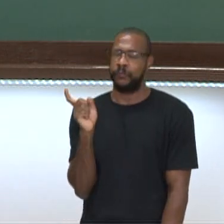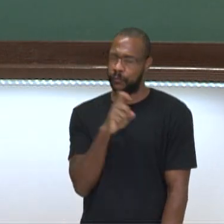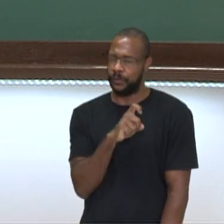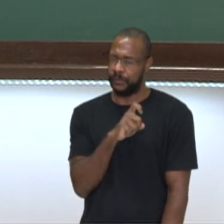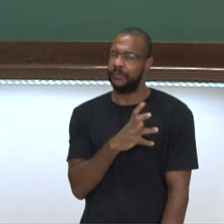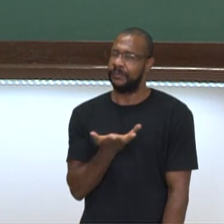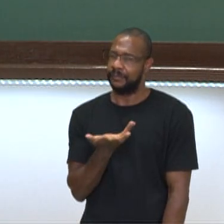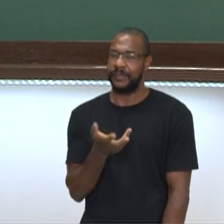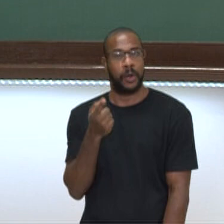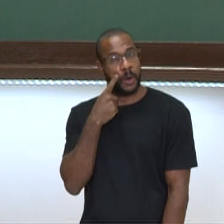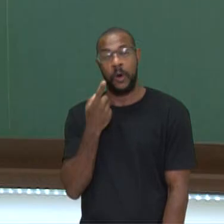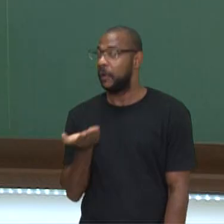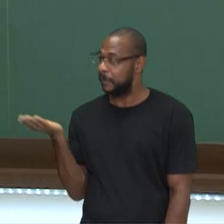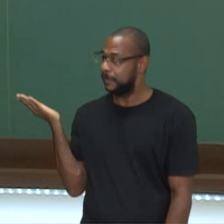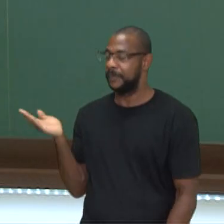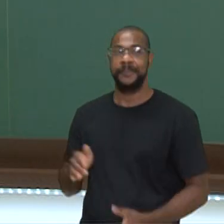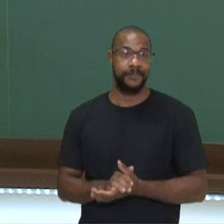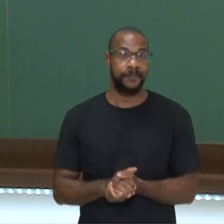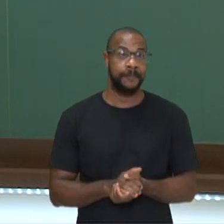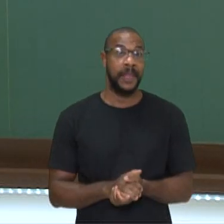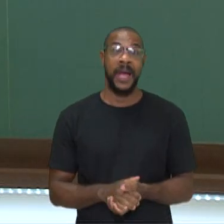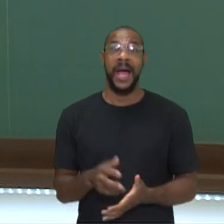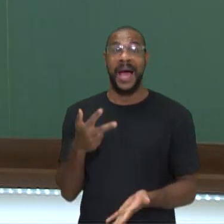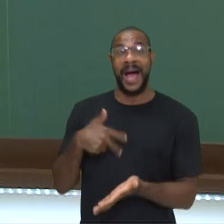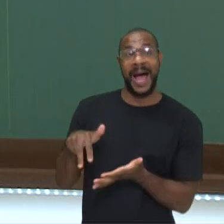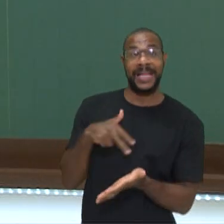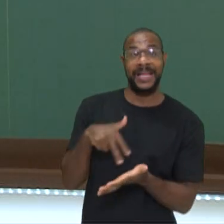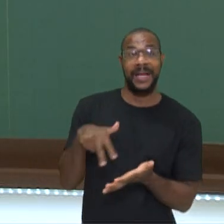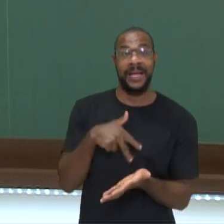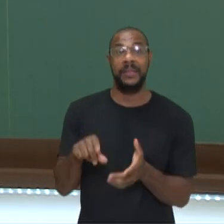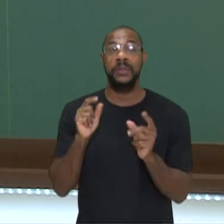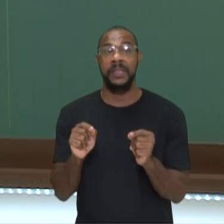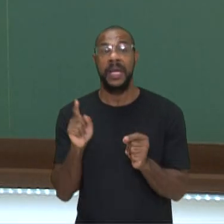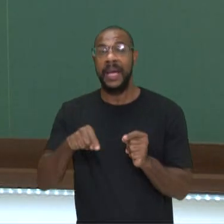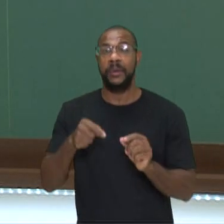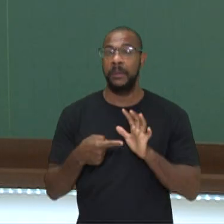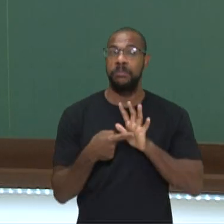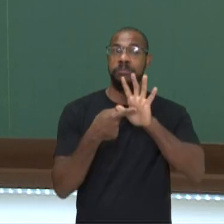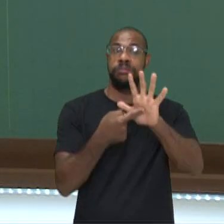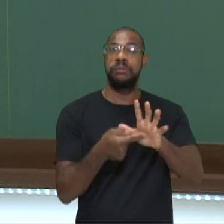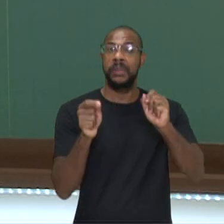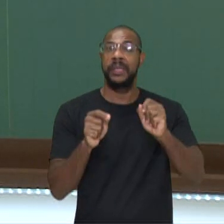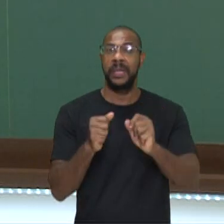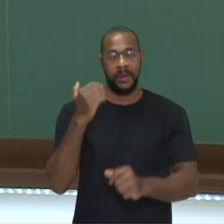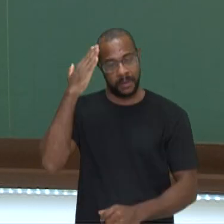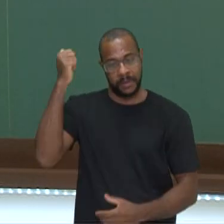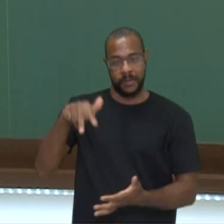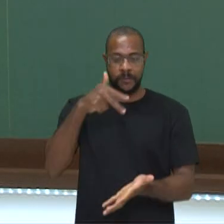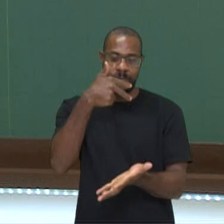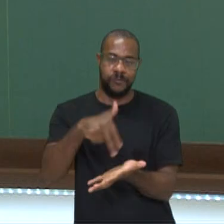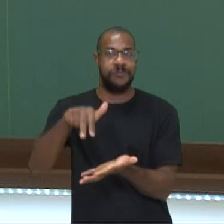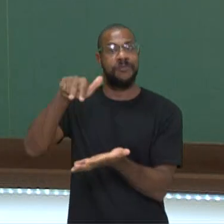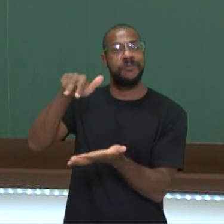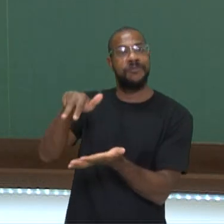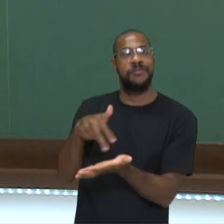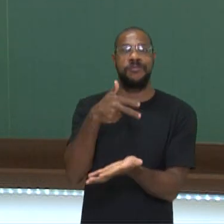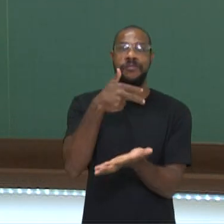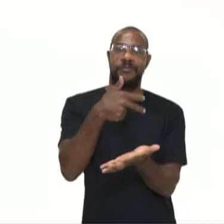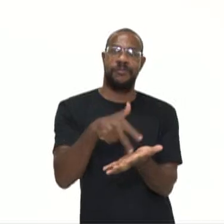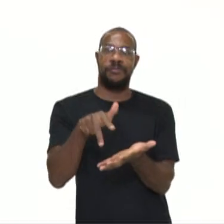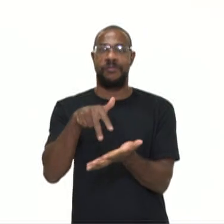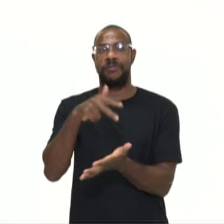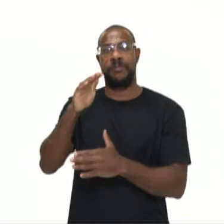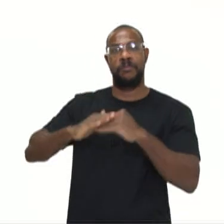Vamos ver por quê? Olha só, a dança, primeiro, é uma manifestação artística. Segundo,